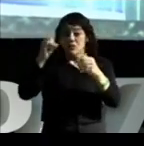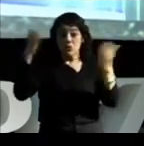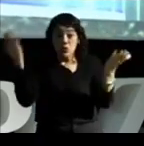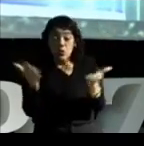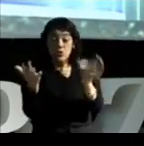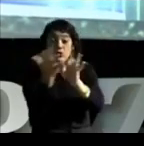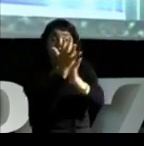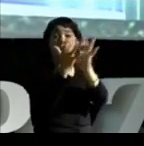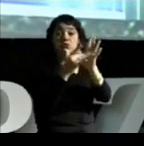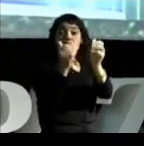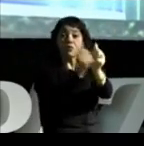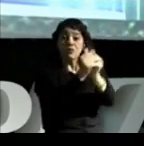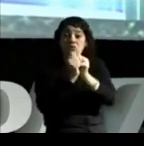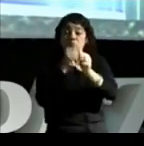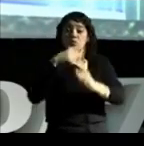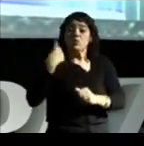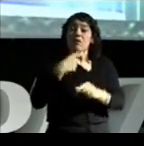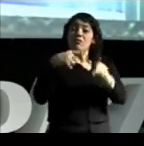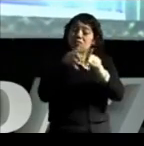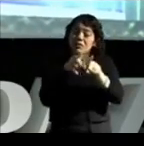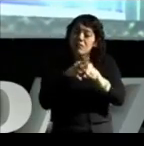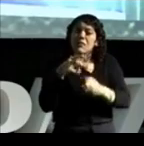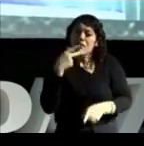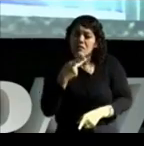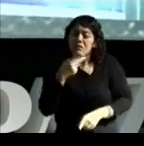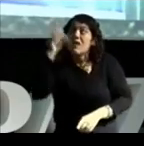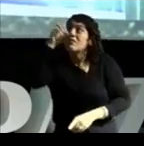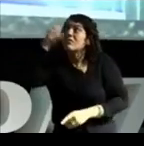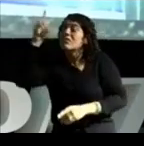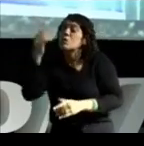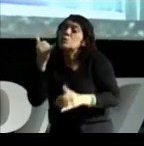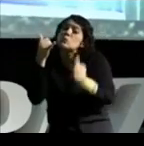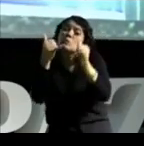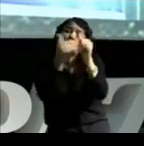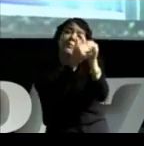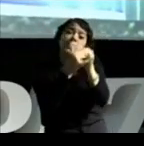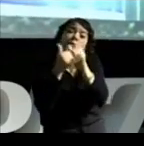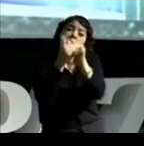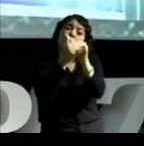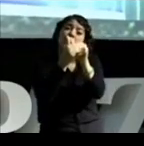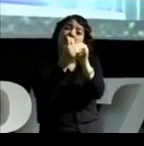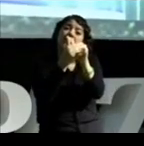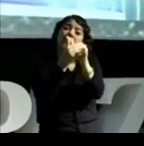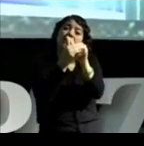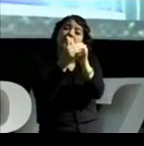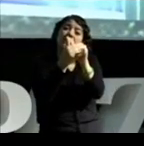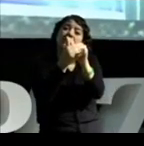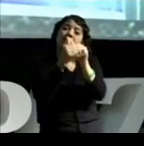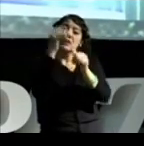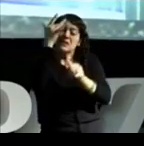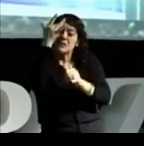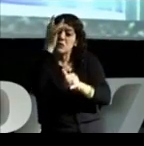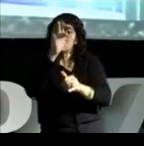-os. Eles sabem, mas não fazem. Então,